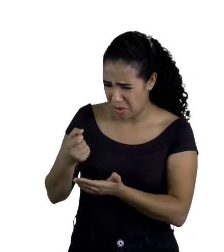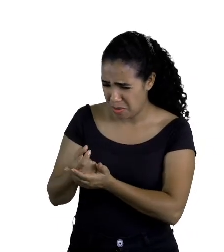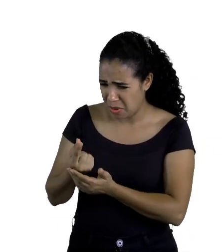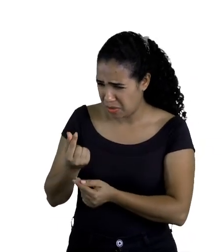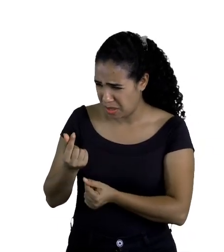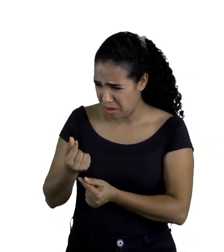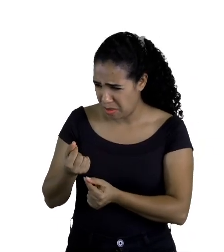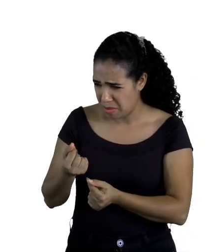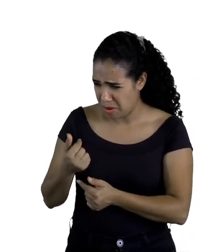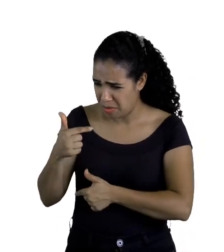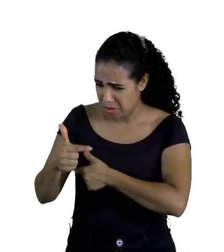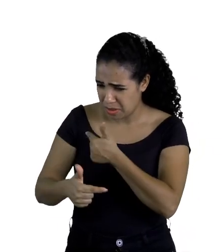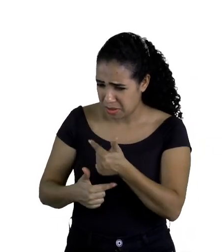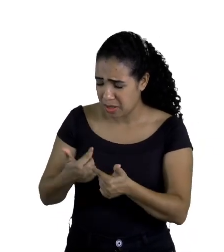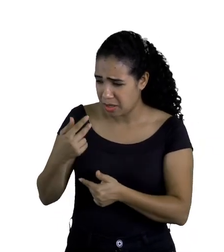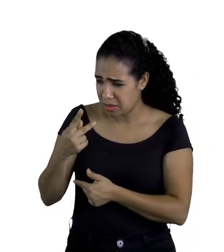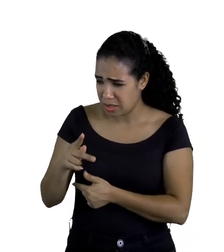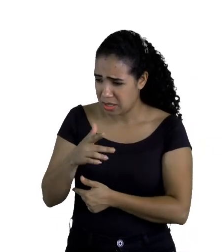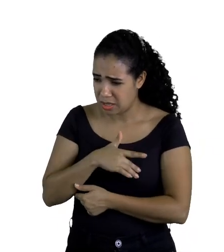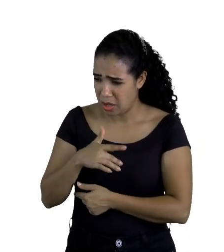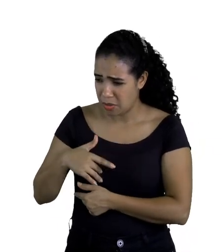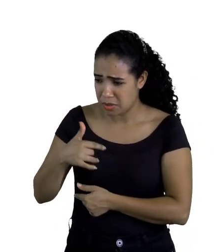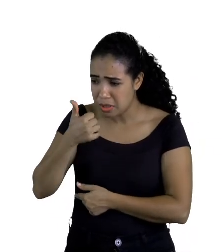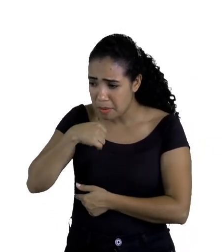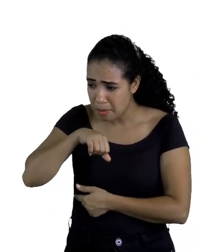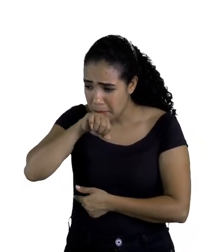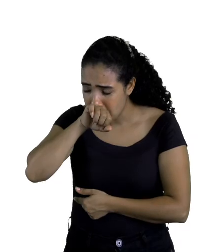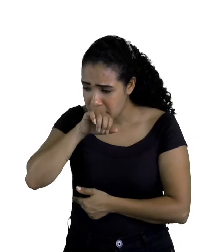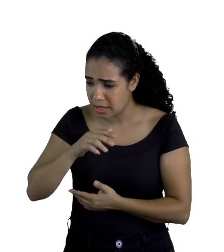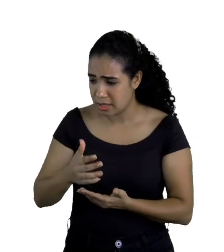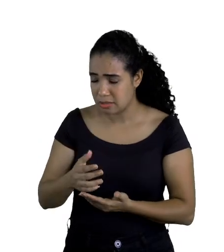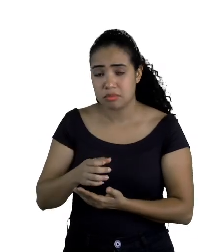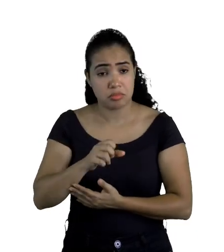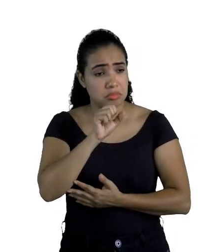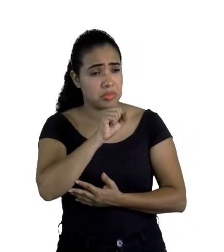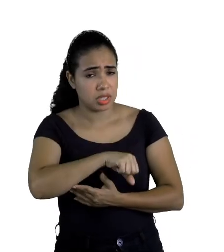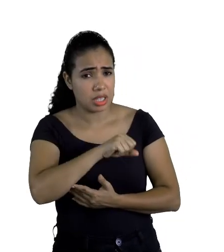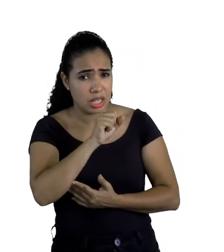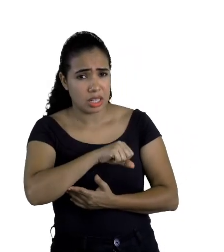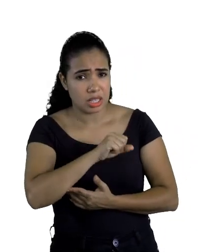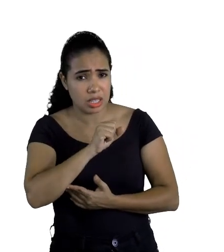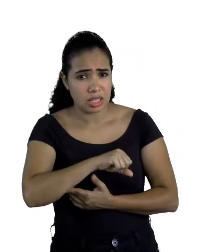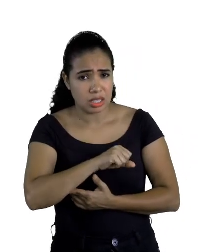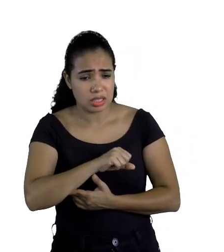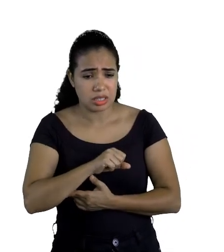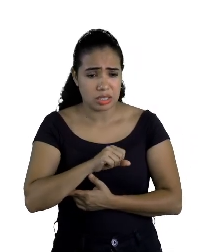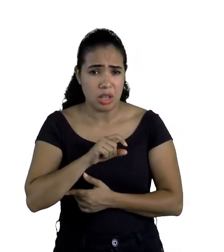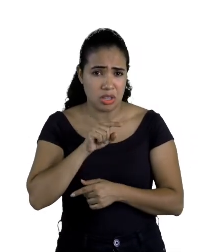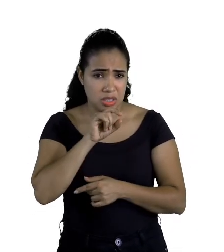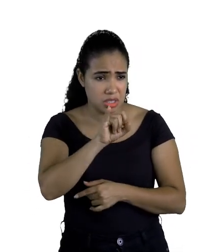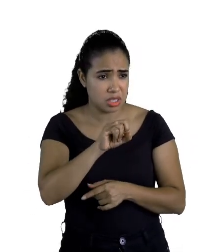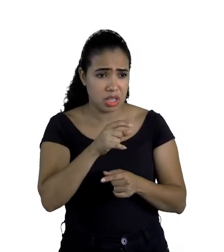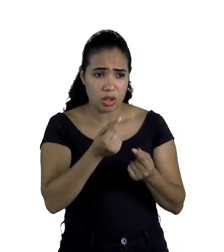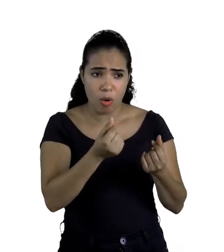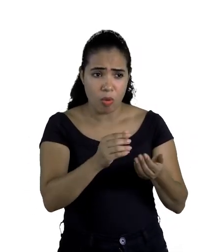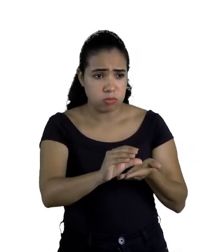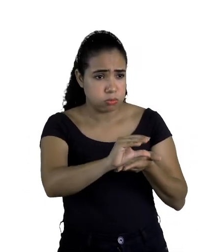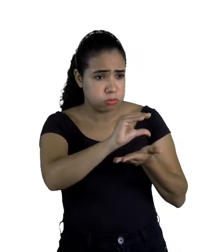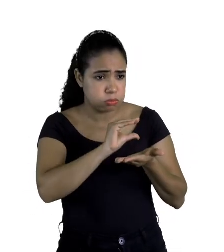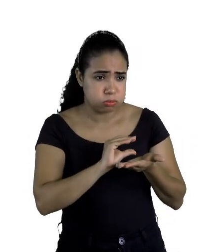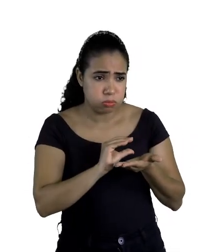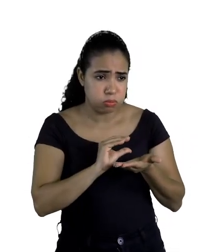trabalho que é preciso fazer para a saúde de nossa mãe? Sim, se porventura vocês não providenciarem,